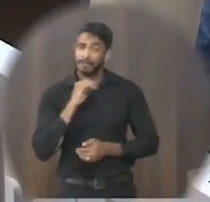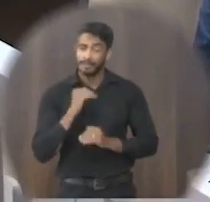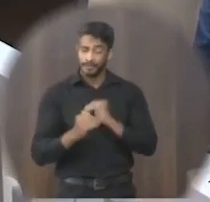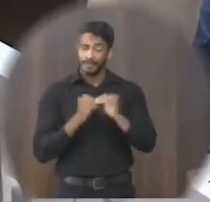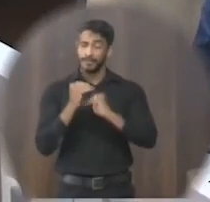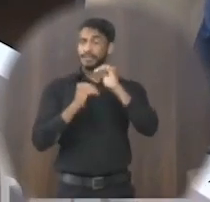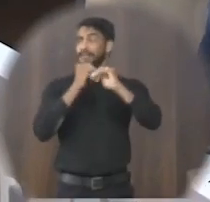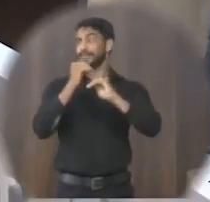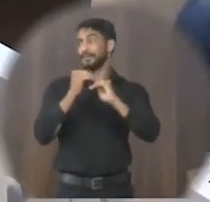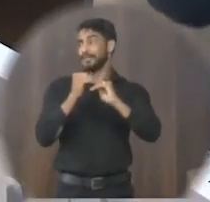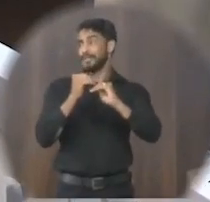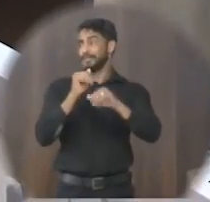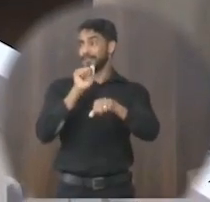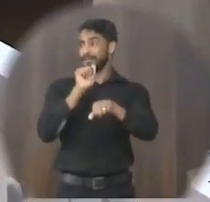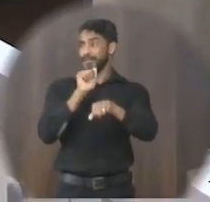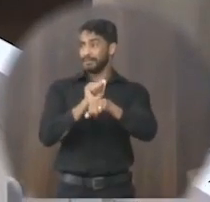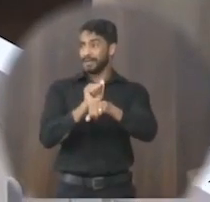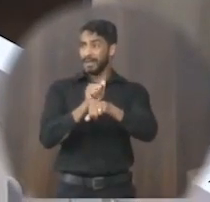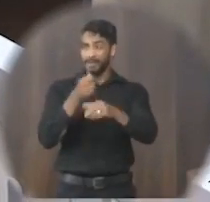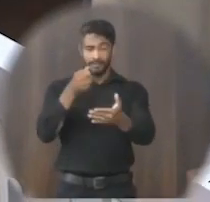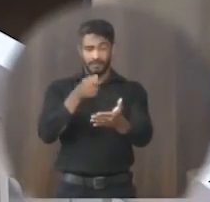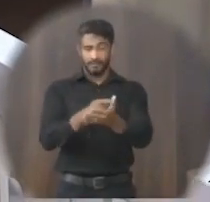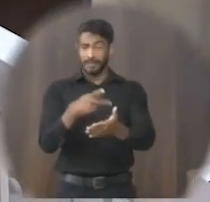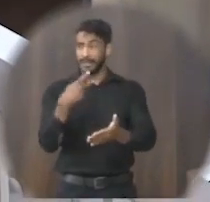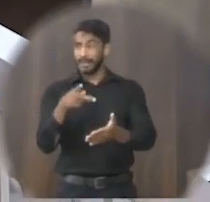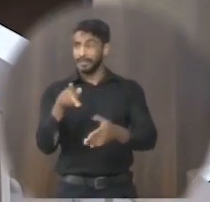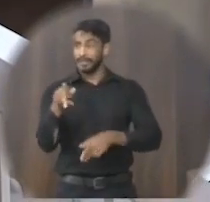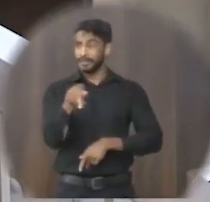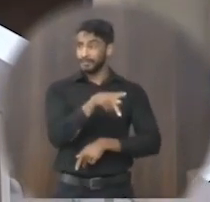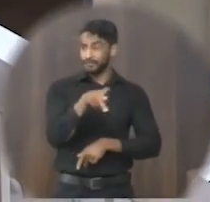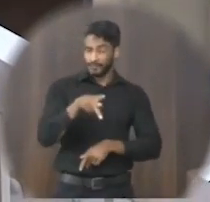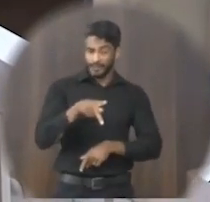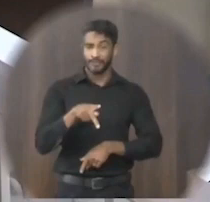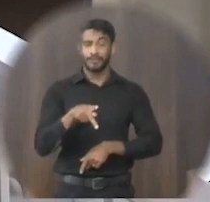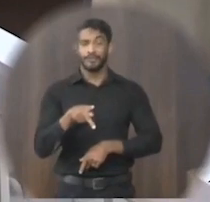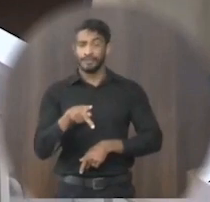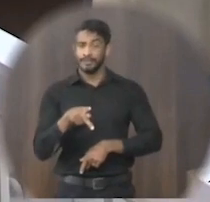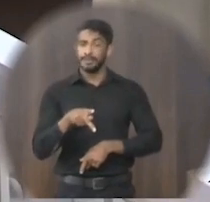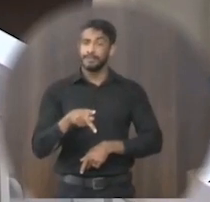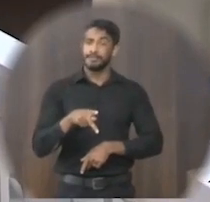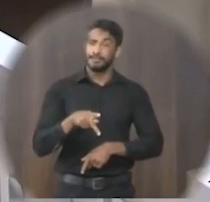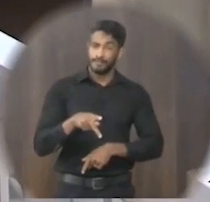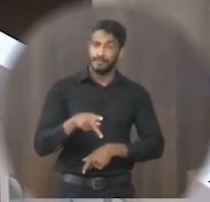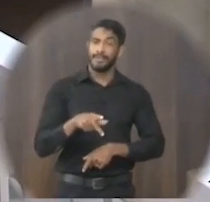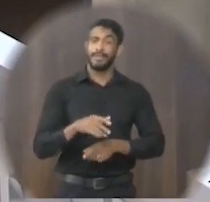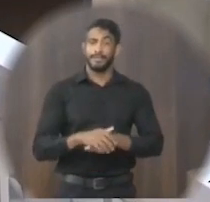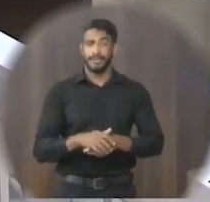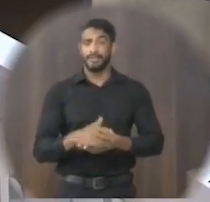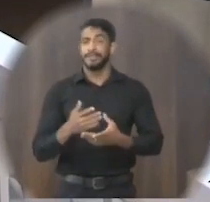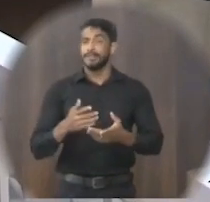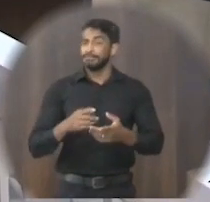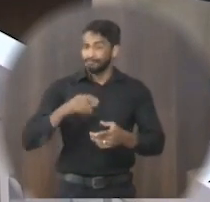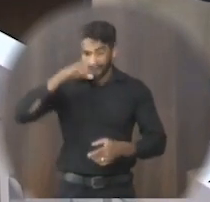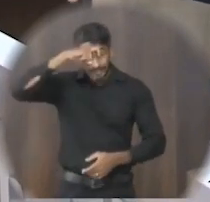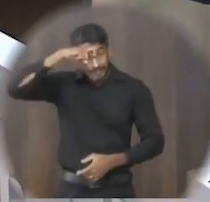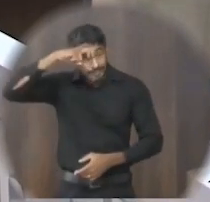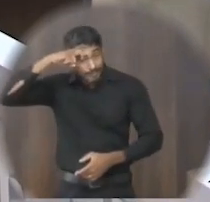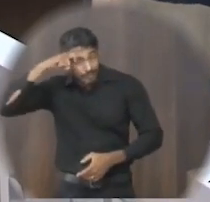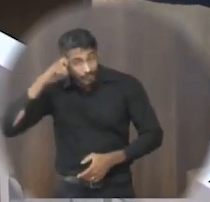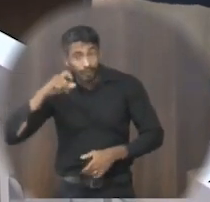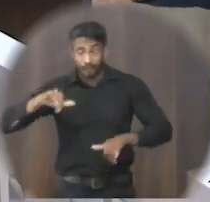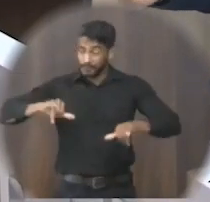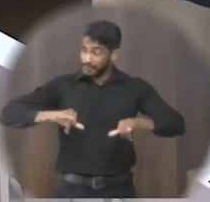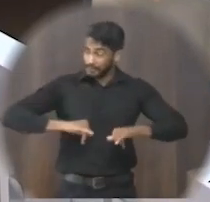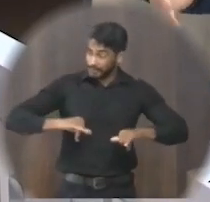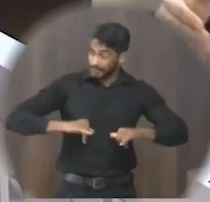então a gente vai deixar de contemplar os nossos professores que dá o sangue que tira leite de pedra que é assim que a educação funciona não